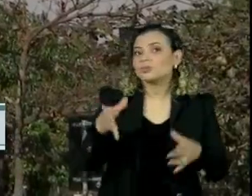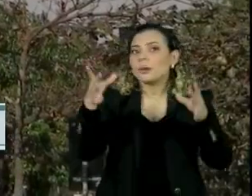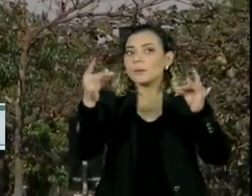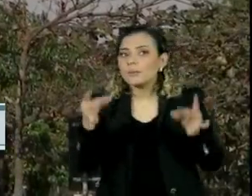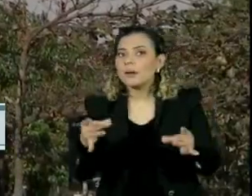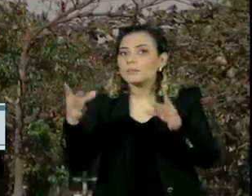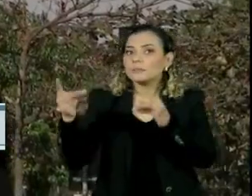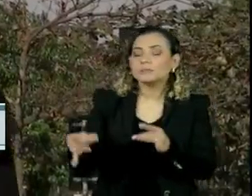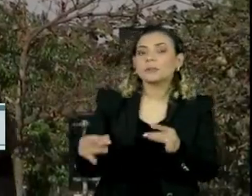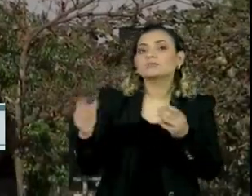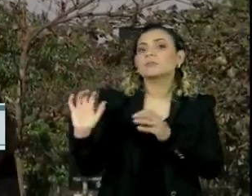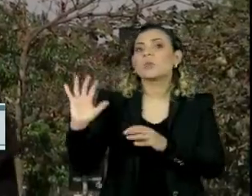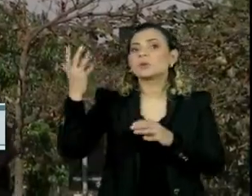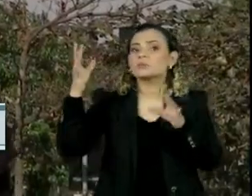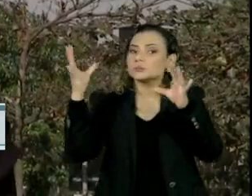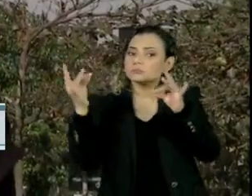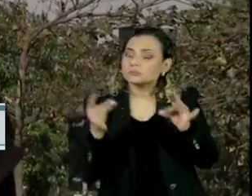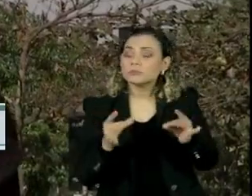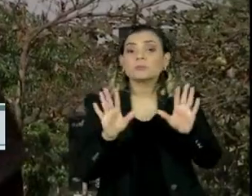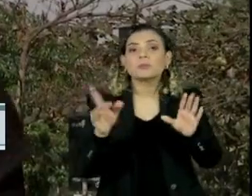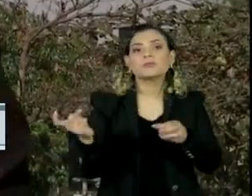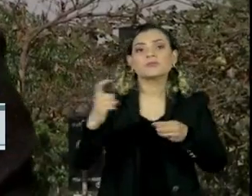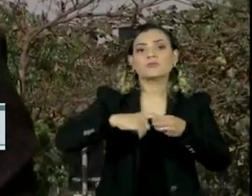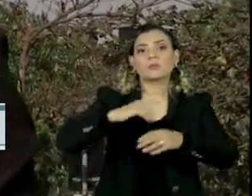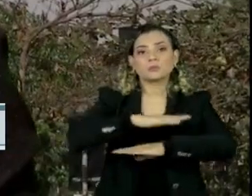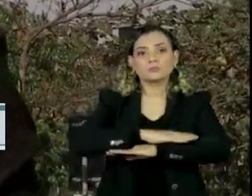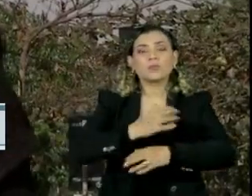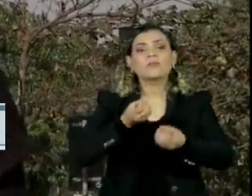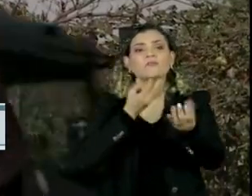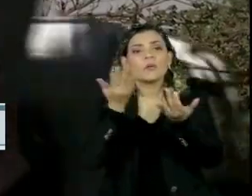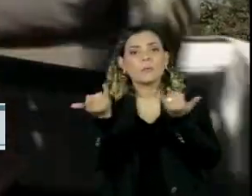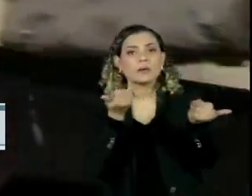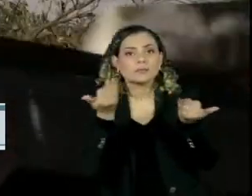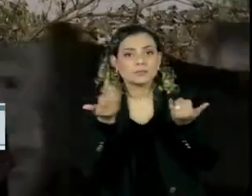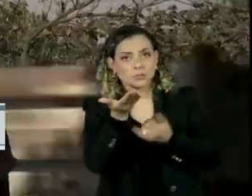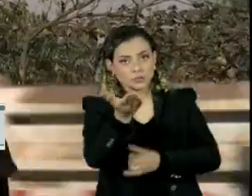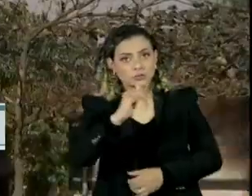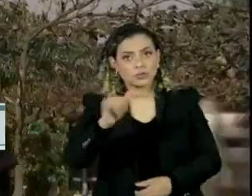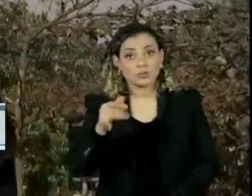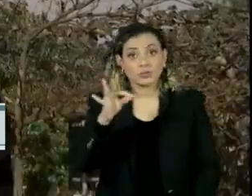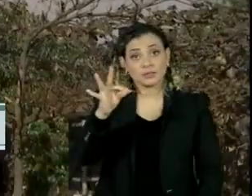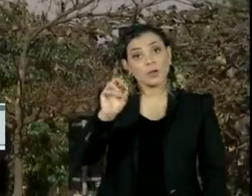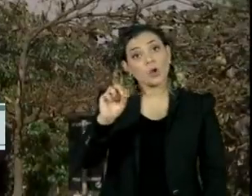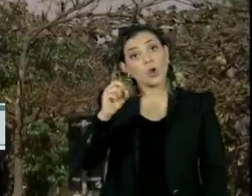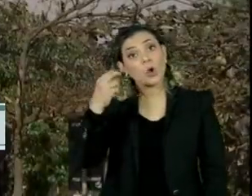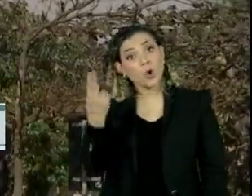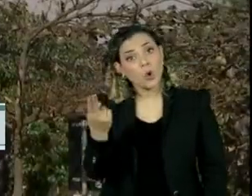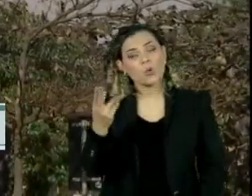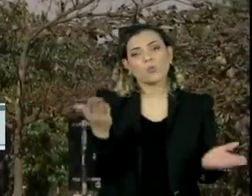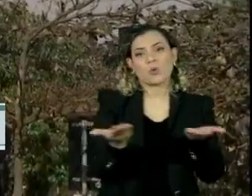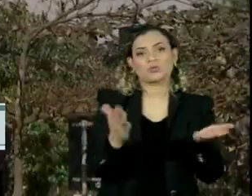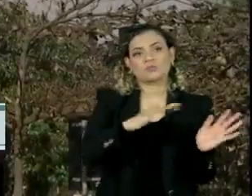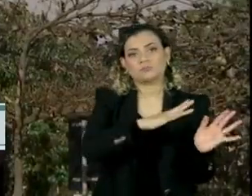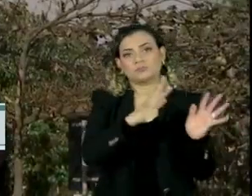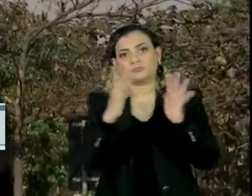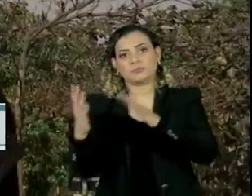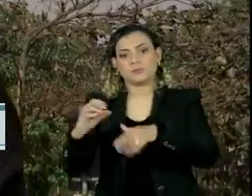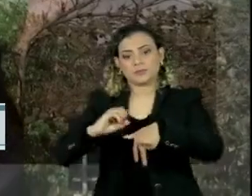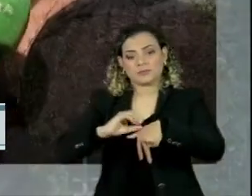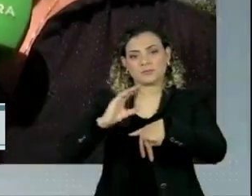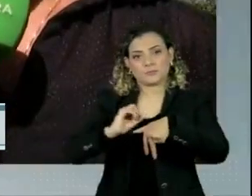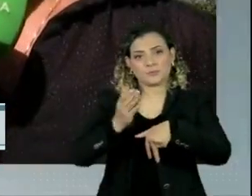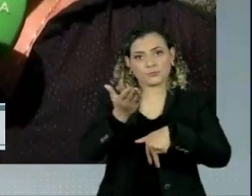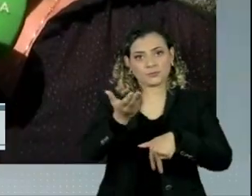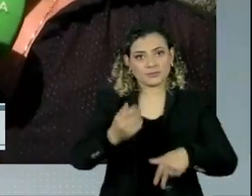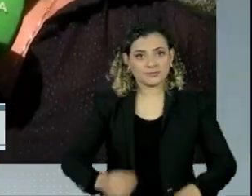desdobramentos desse caso e volta a qualquer momento com mais informações no Jornal da Tarde ou ao longo da programação da TV Cultura,